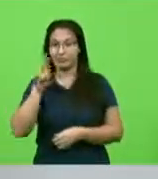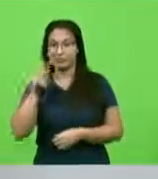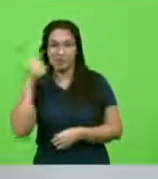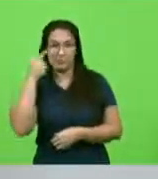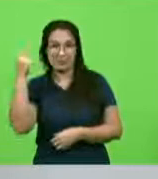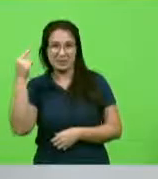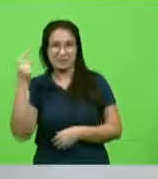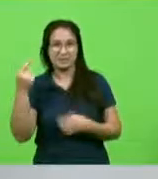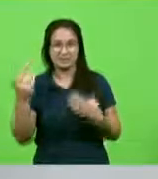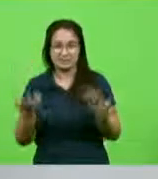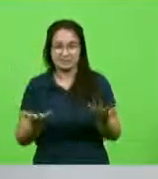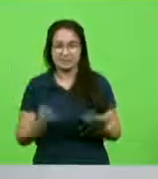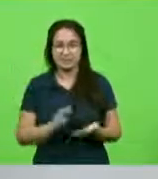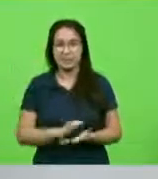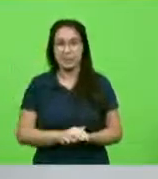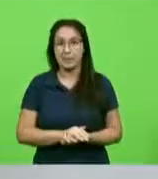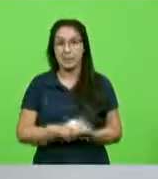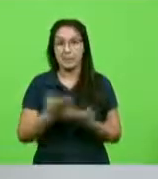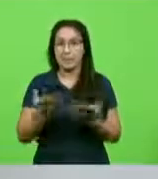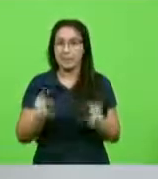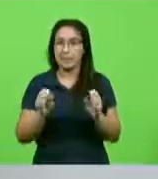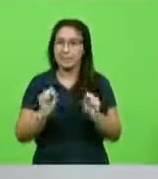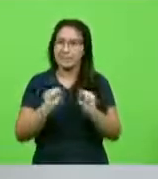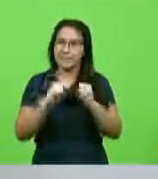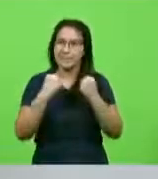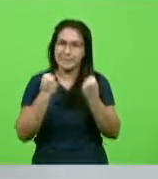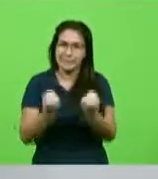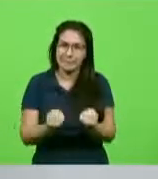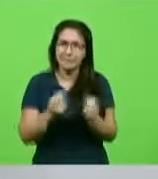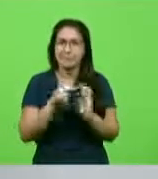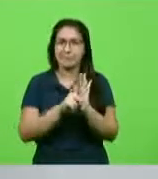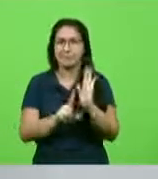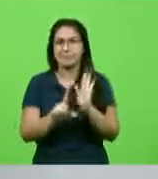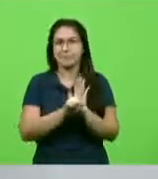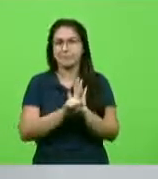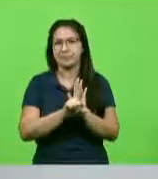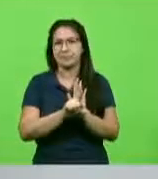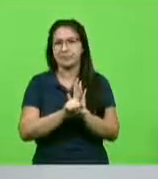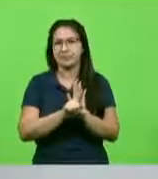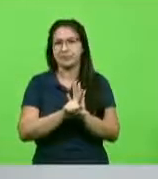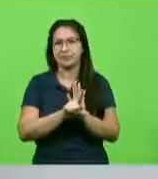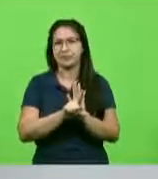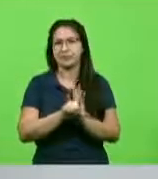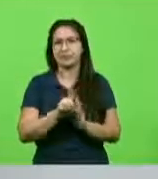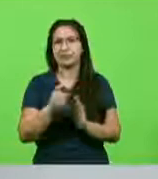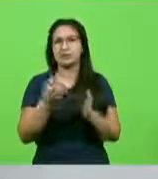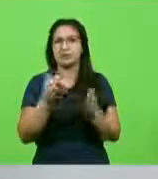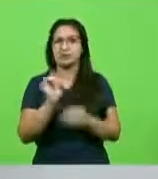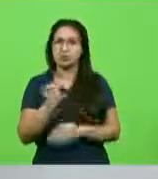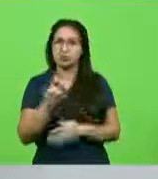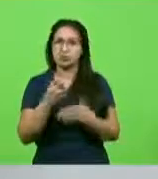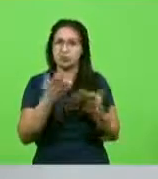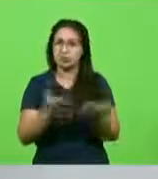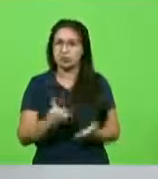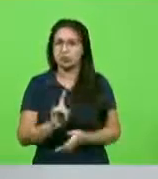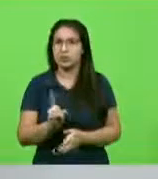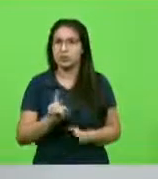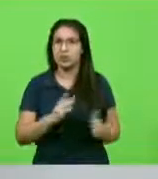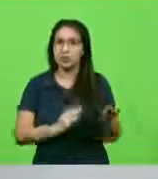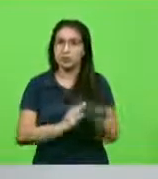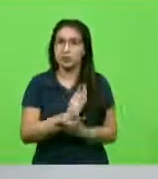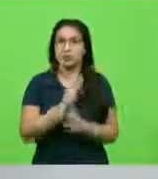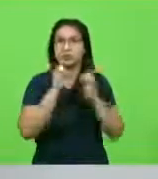quais são todos agora, que eles se debrucem sobre esse projeto de lei. Não à toa, esse projeto de lei foi aprovado